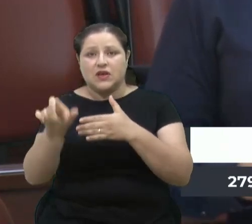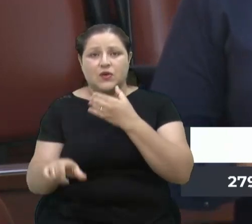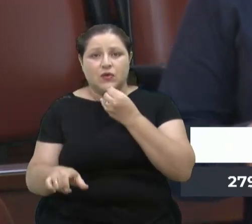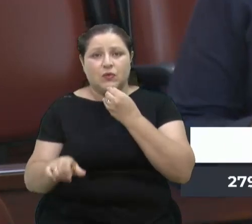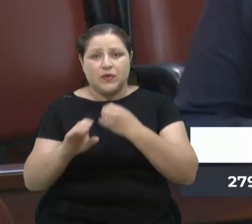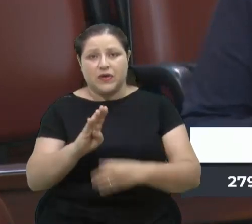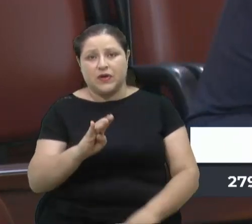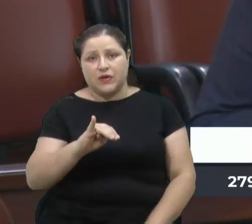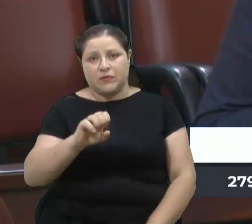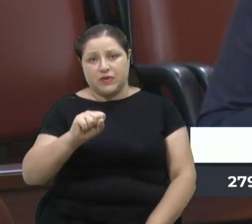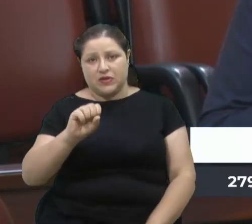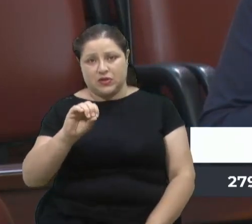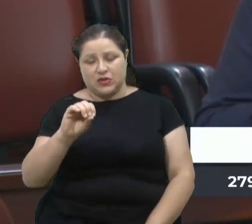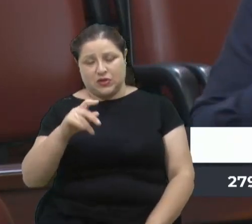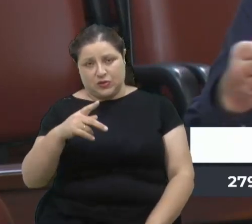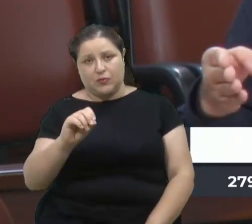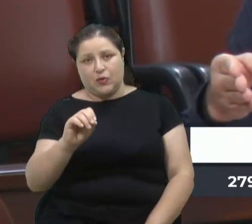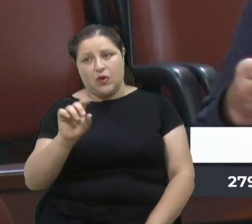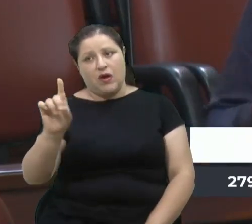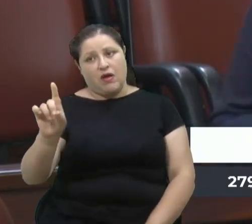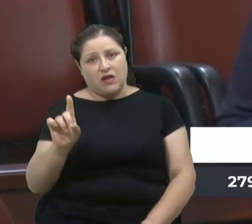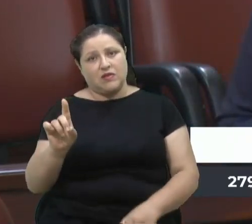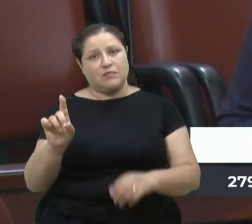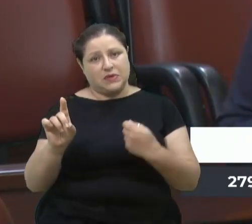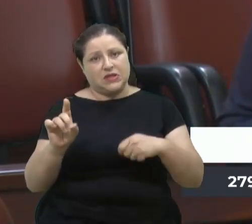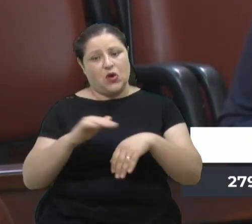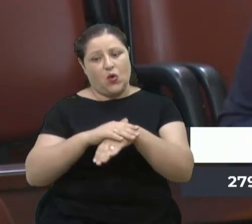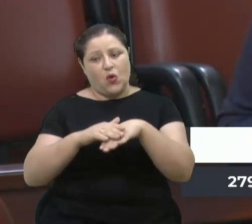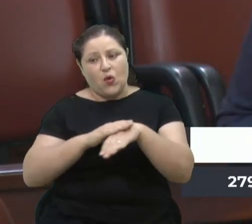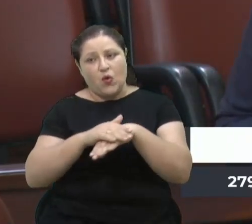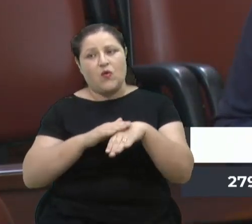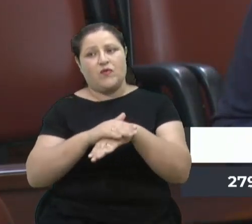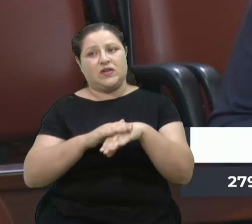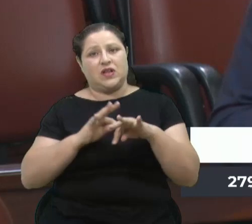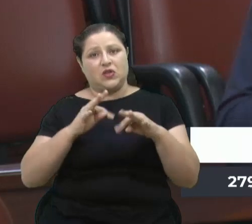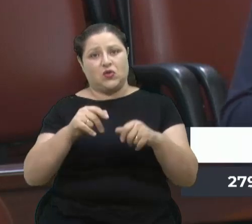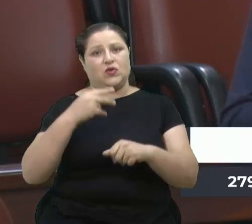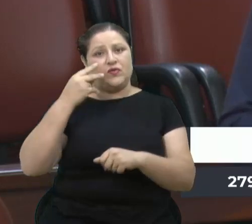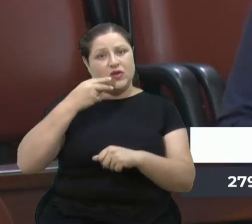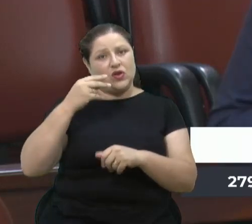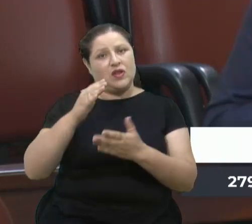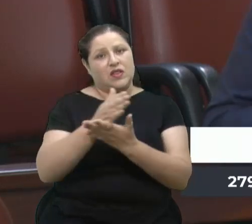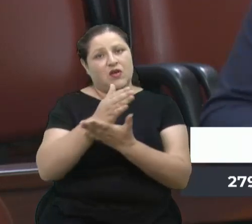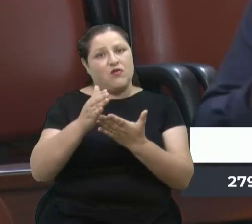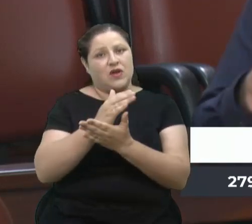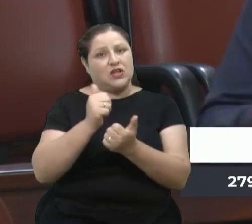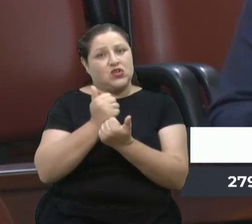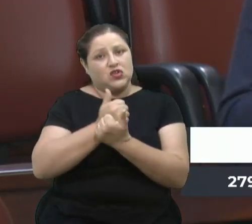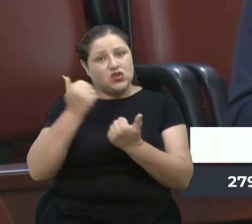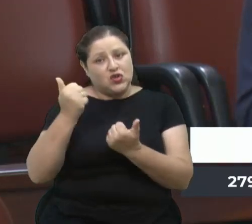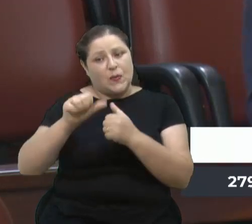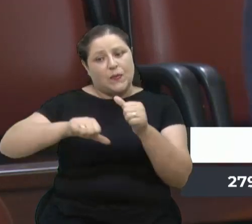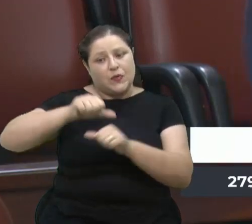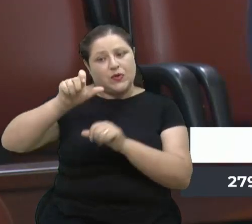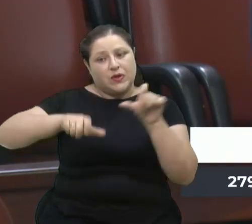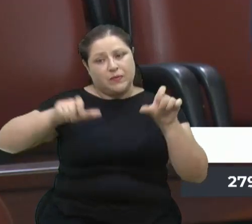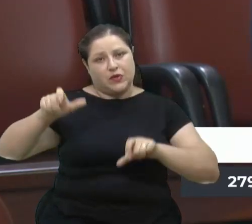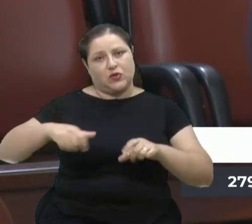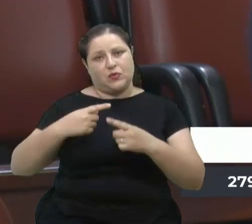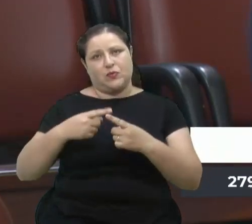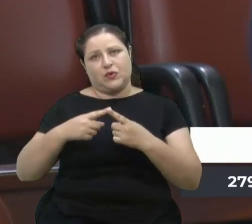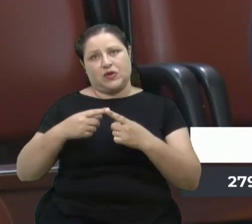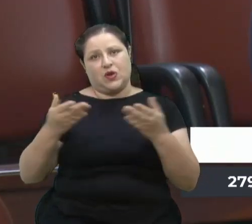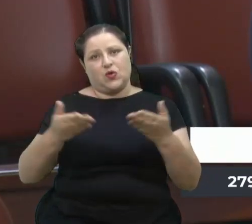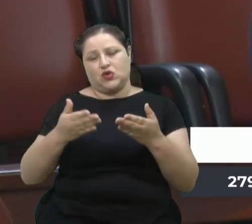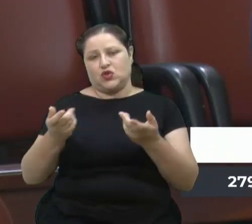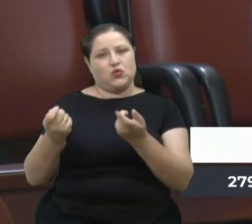vereadores. Talvez fazer uma mudança na equipe diretiva do Hospital Geral, para ter maior fluidez, porque hoje não passa mais